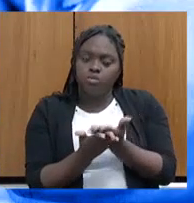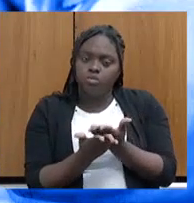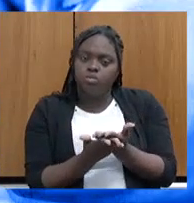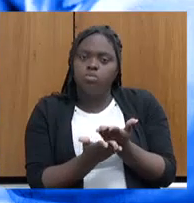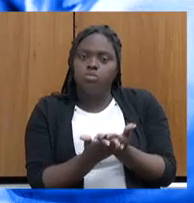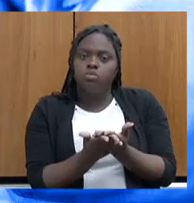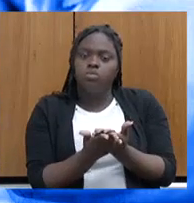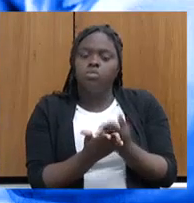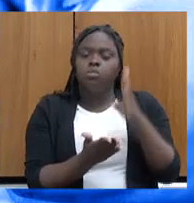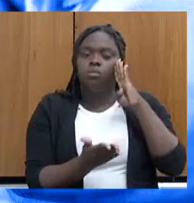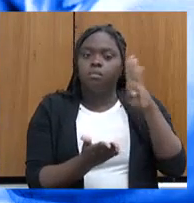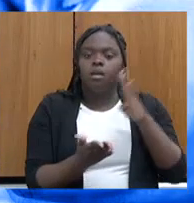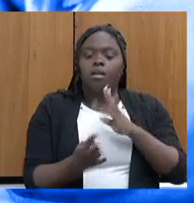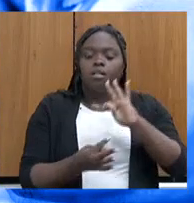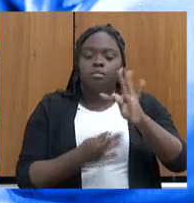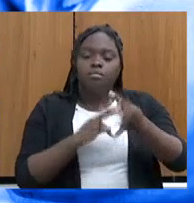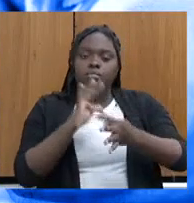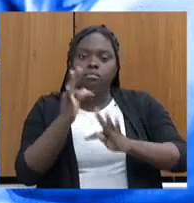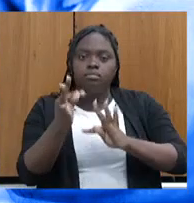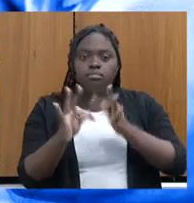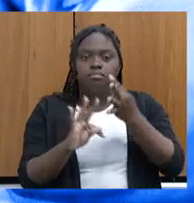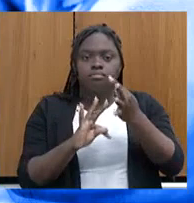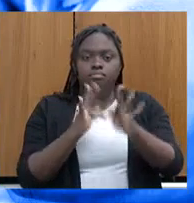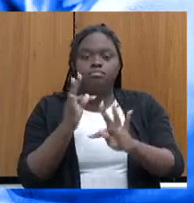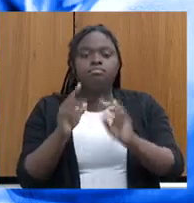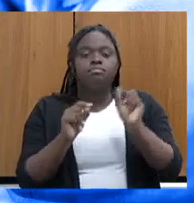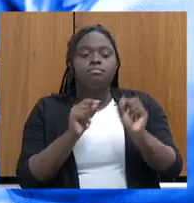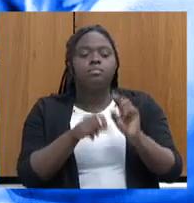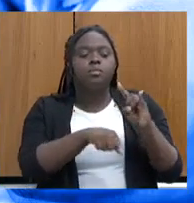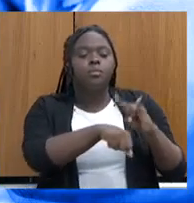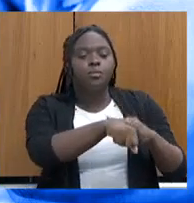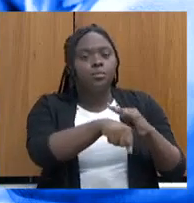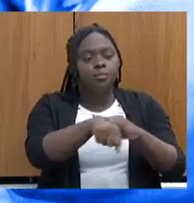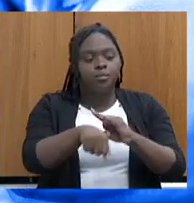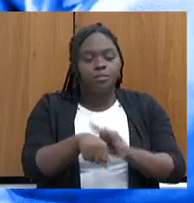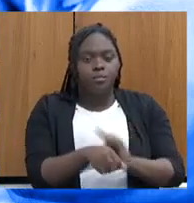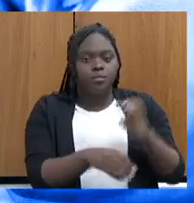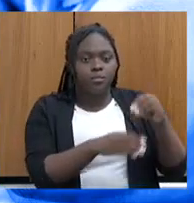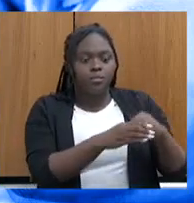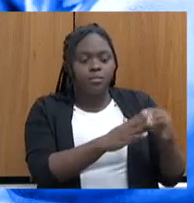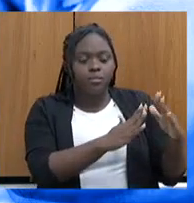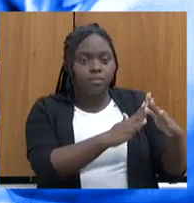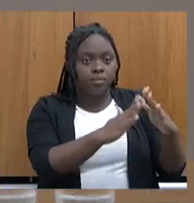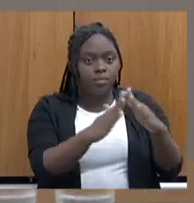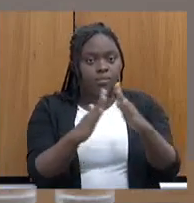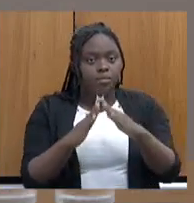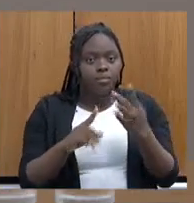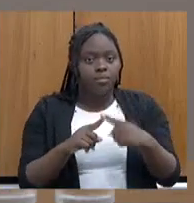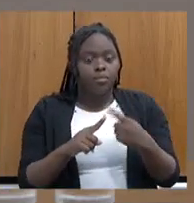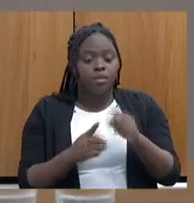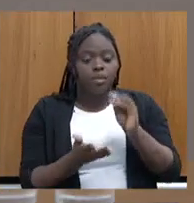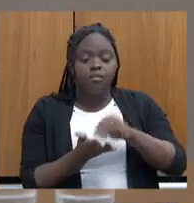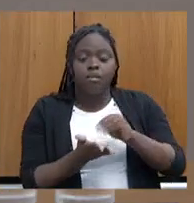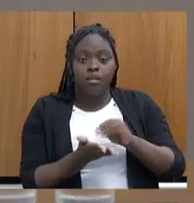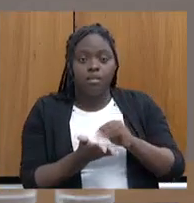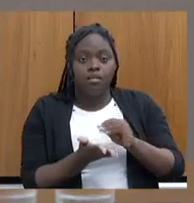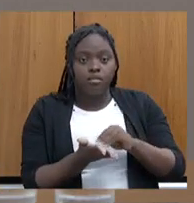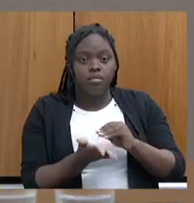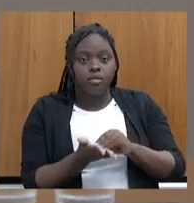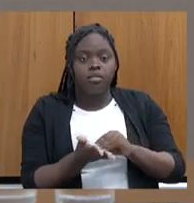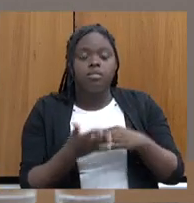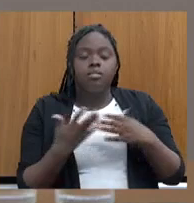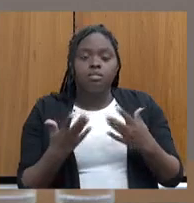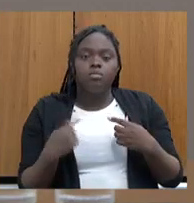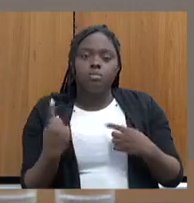inclusive, tecnologias, é banheiros nessas casas. Porque há muita falta de sanitários. Então, gente está